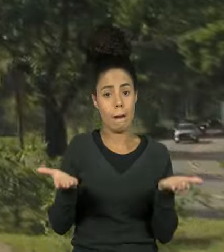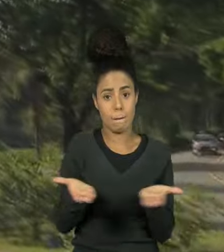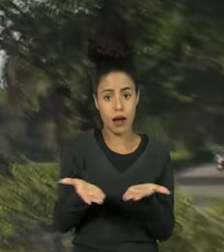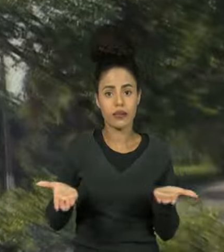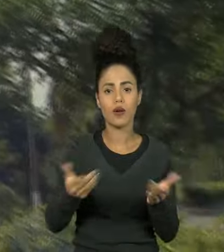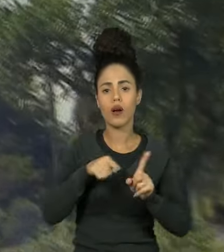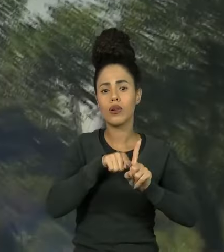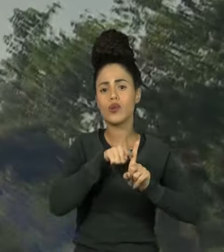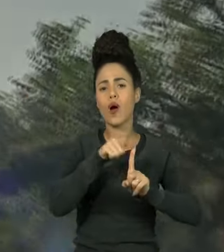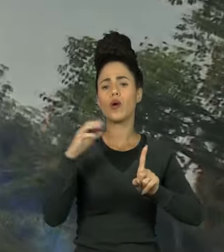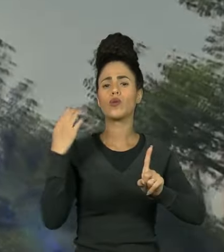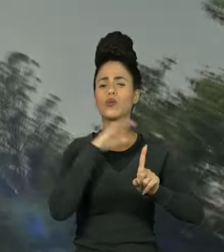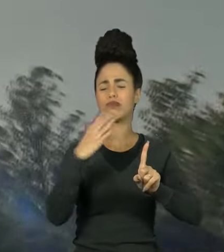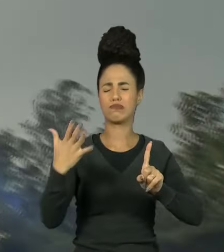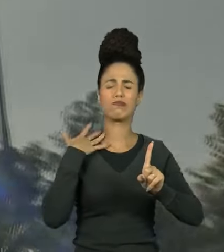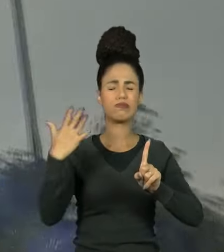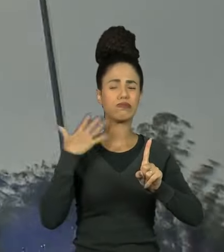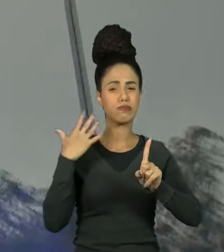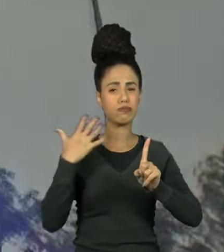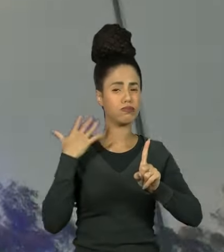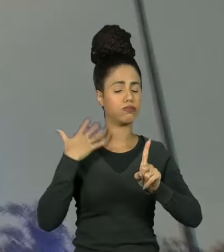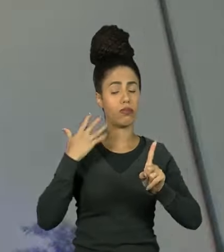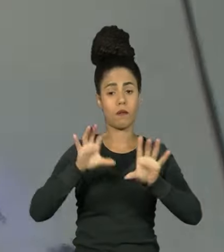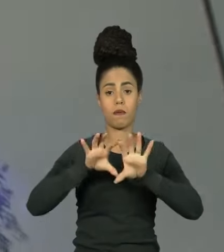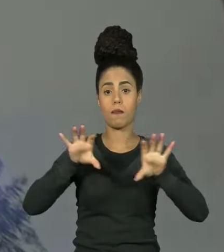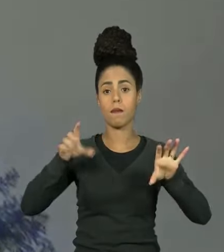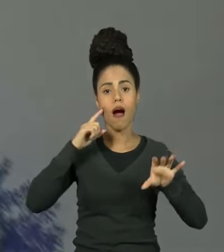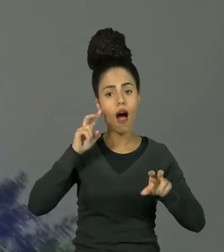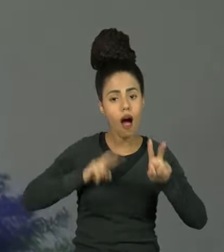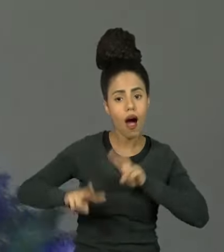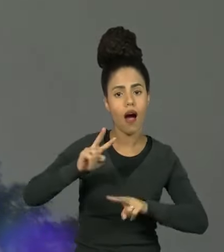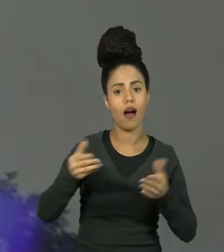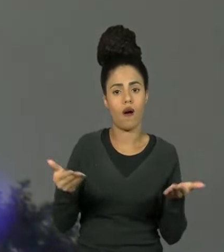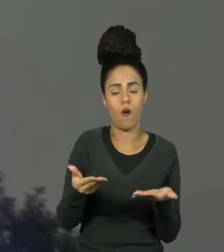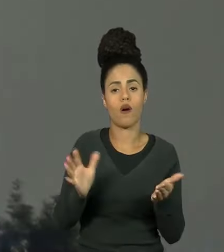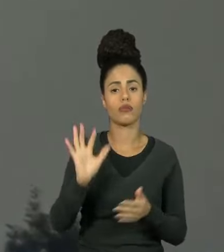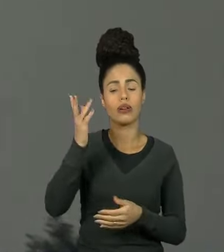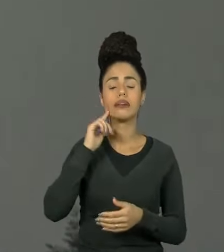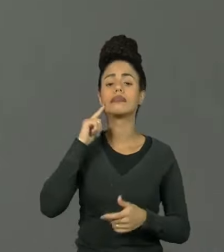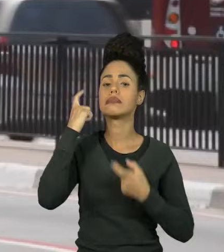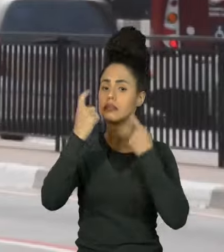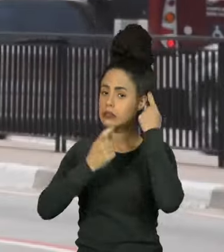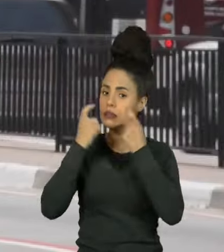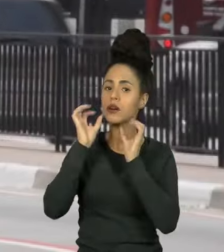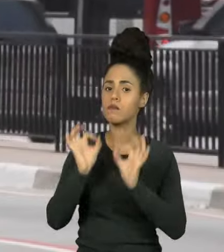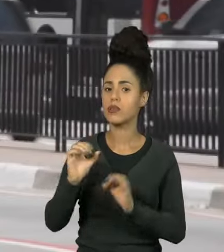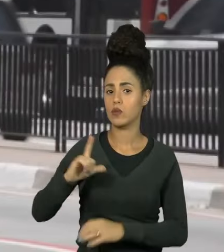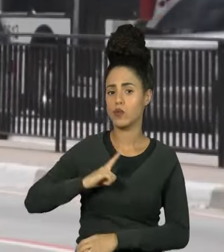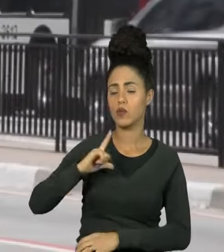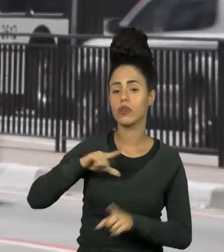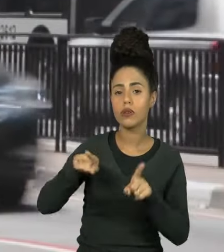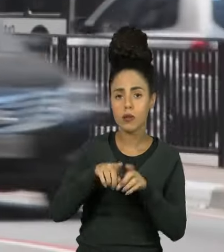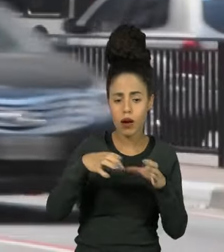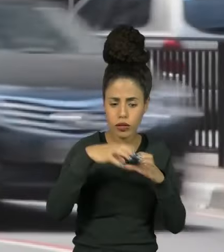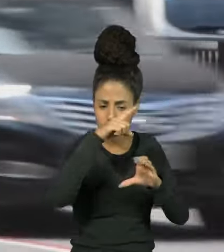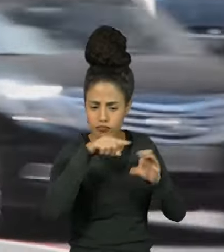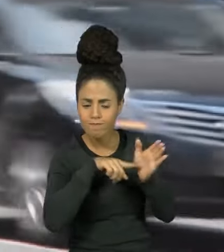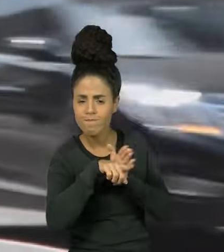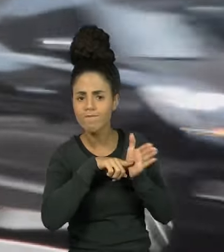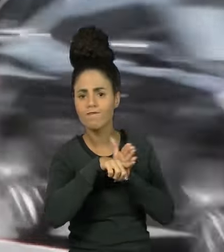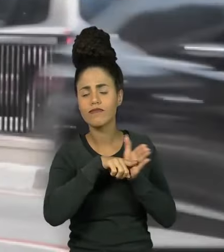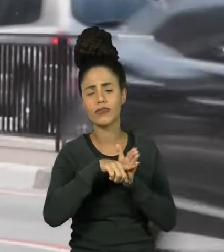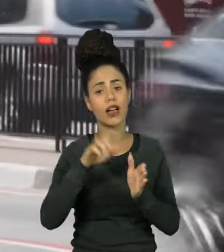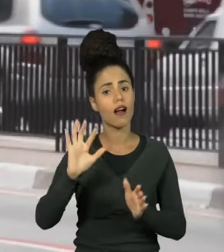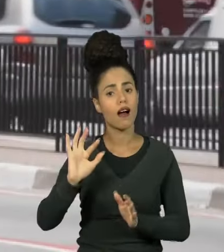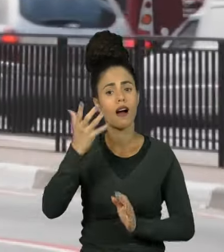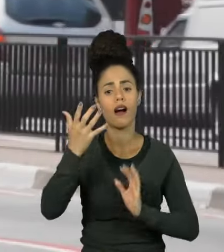ondas de calor, talvez não tão impactantes visualmente, também preocupam. Pesquisadores afirmam que elas são mais